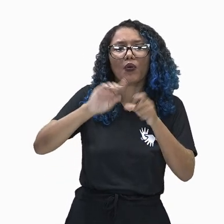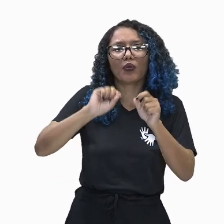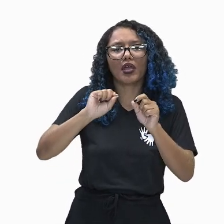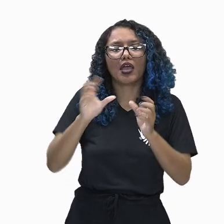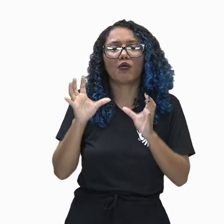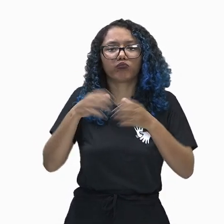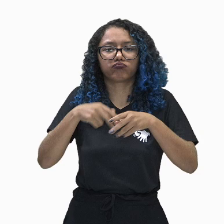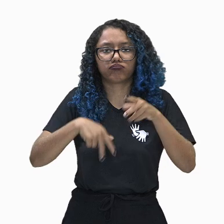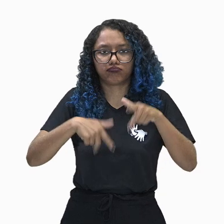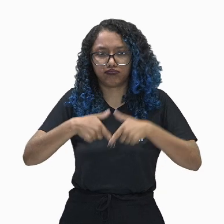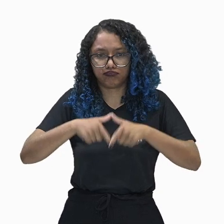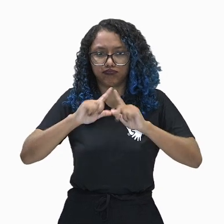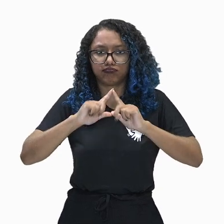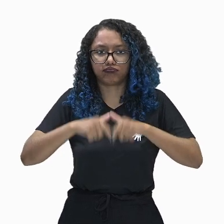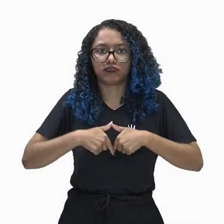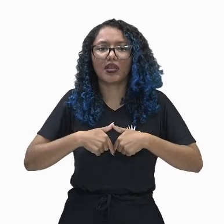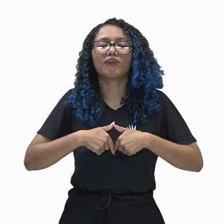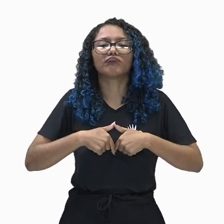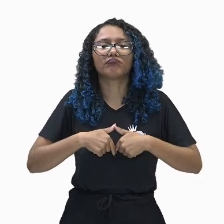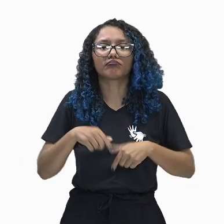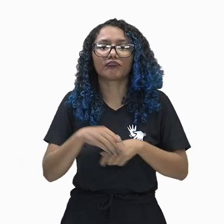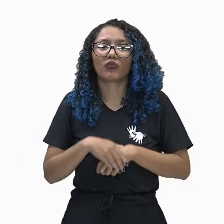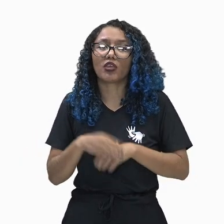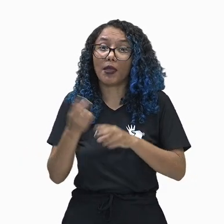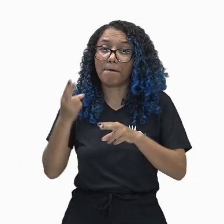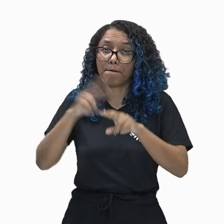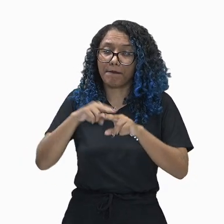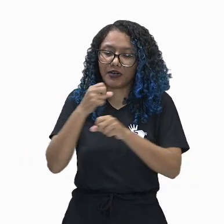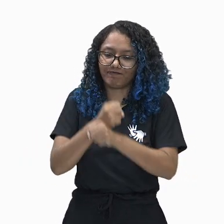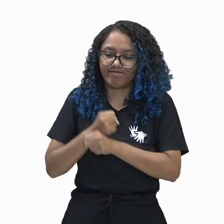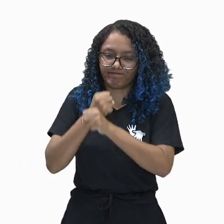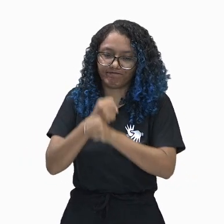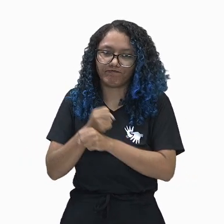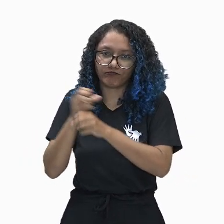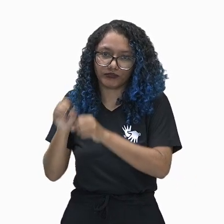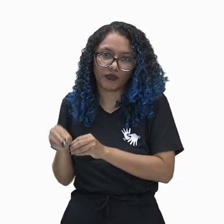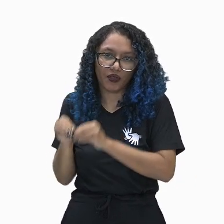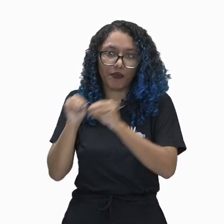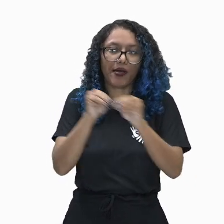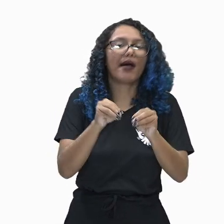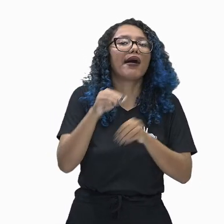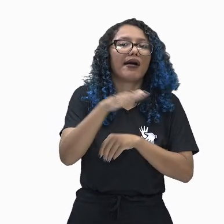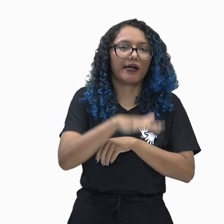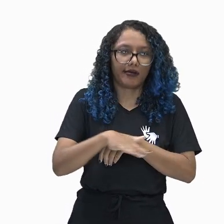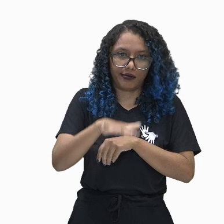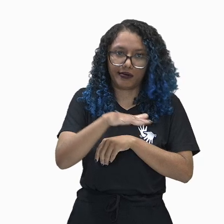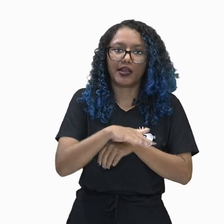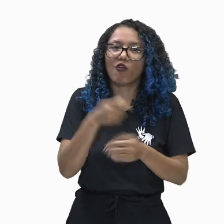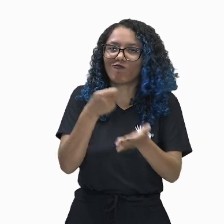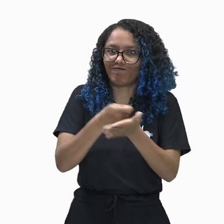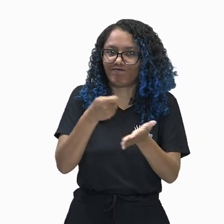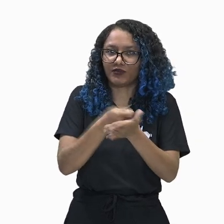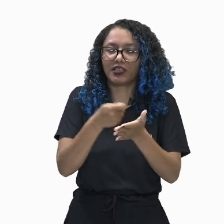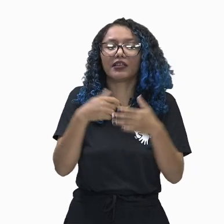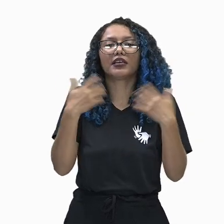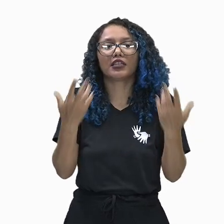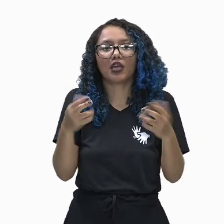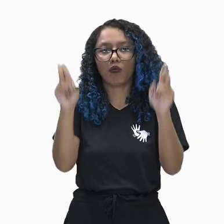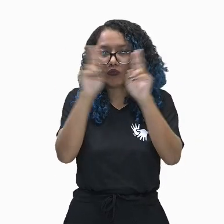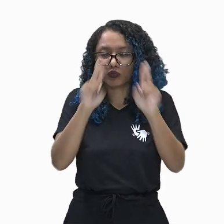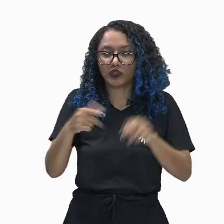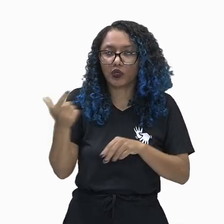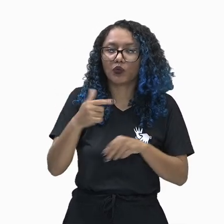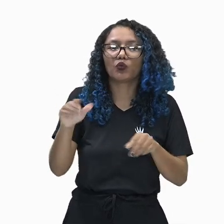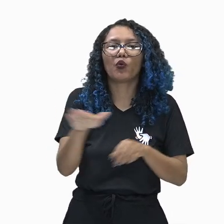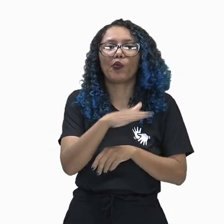habitantes do antigo reino de Judá, foram levados como escravos para a região. Após a morte, então, do Nabucodonosor